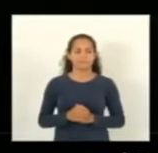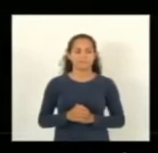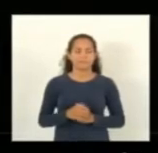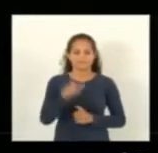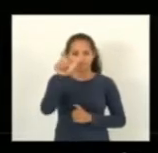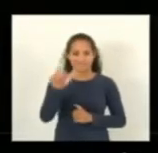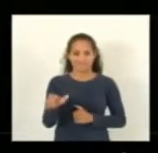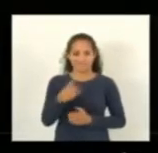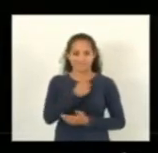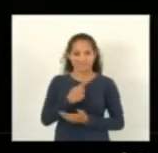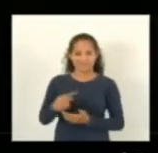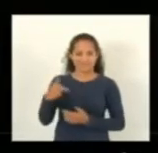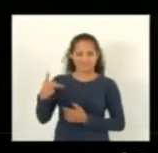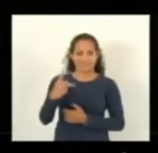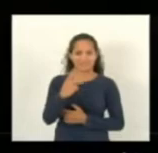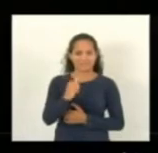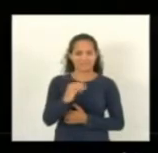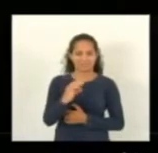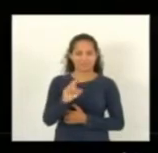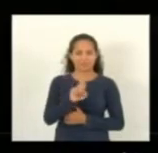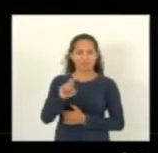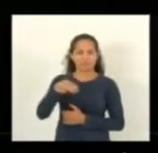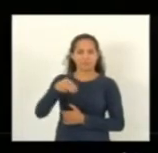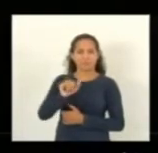Essa é a presidenta da Afec, Mari Lúcia.